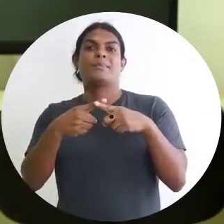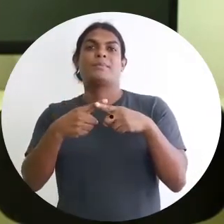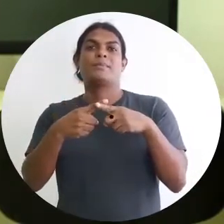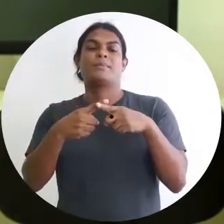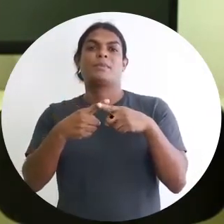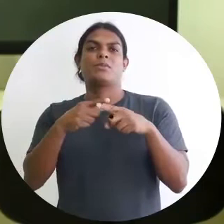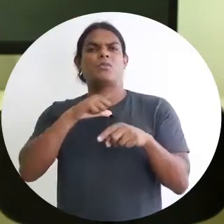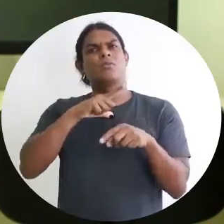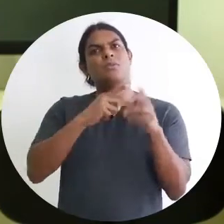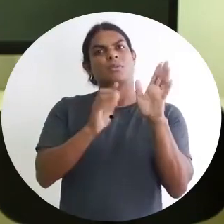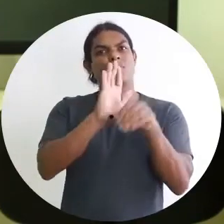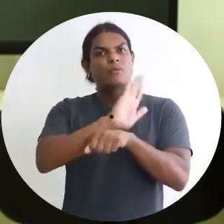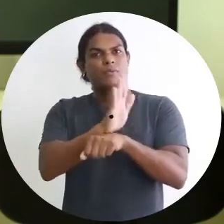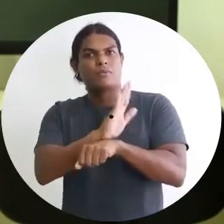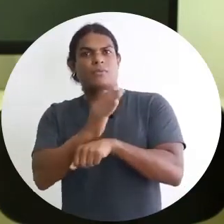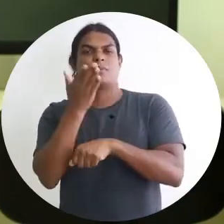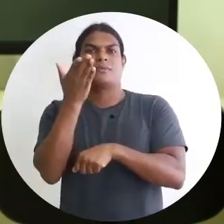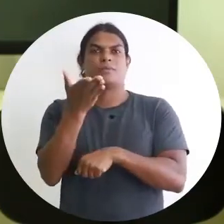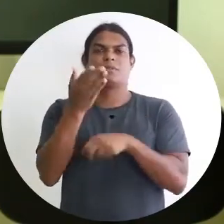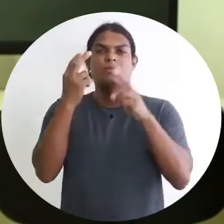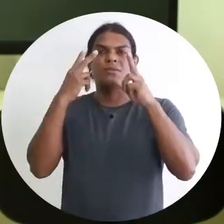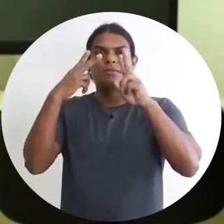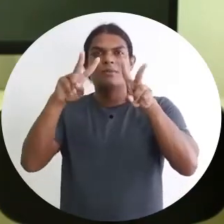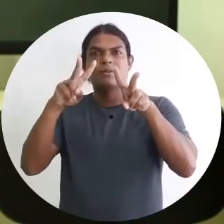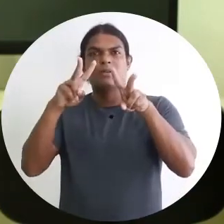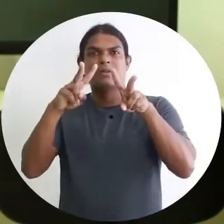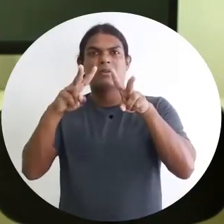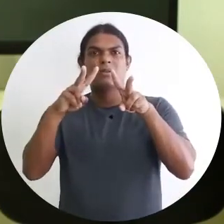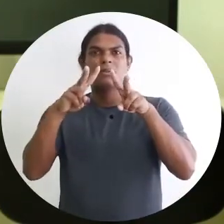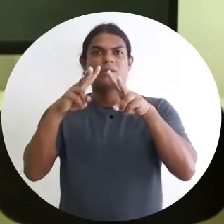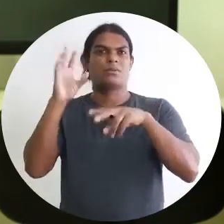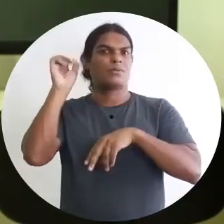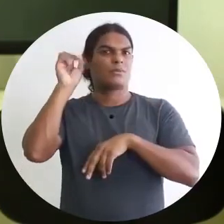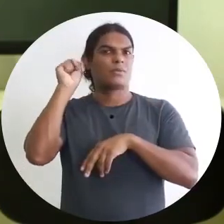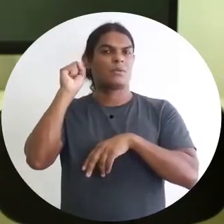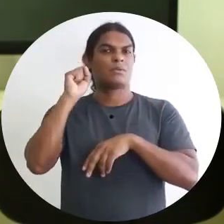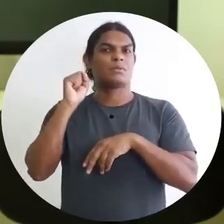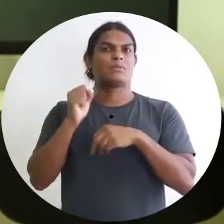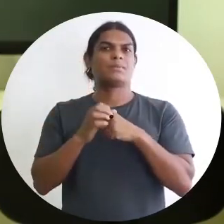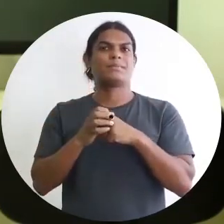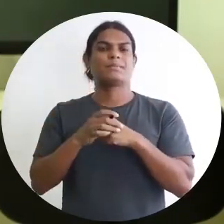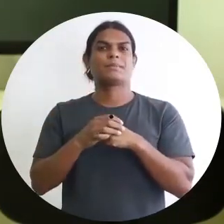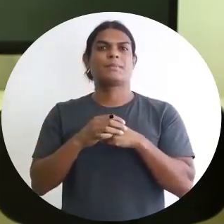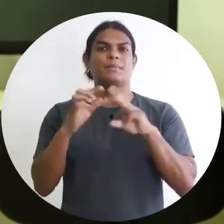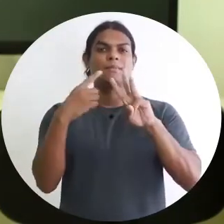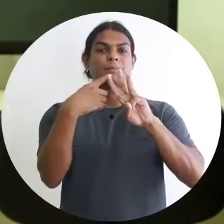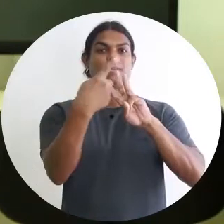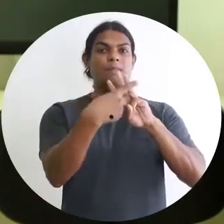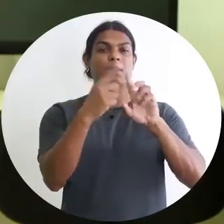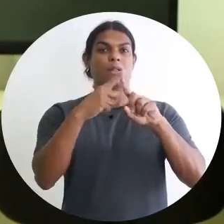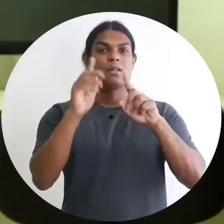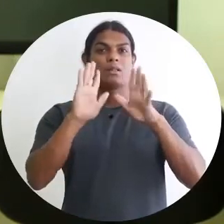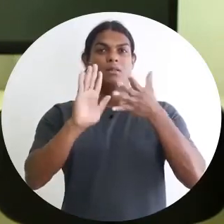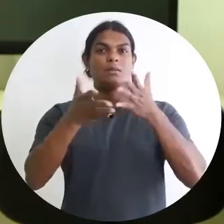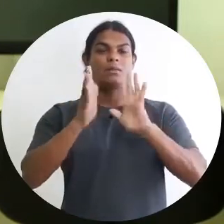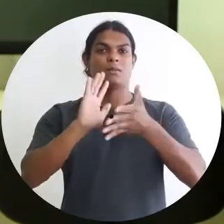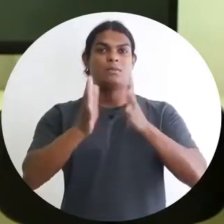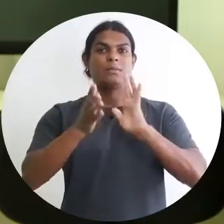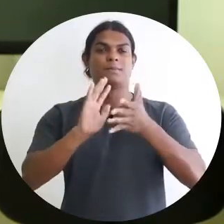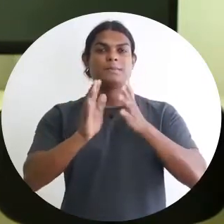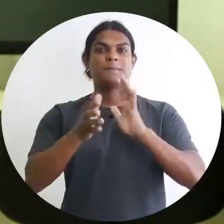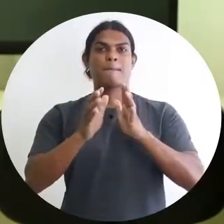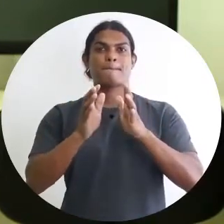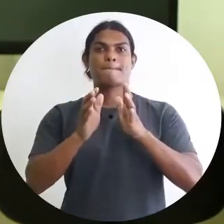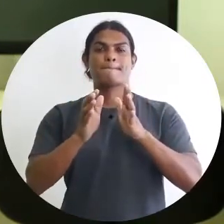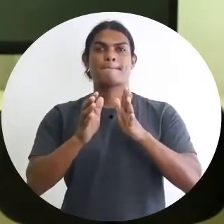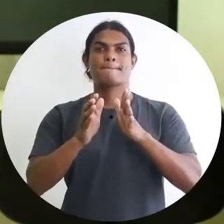o áudio, existem três áreas de acessibilidade em geral, que é a Libras, que é você falando e a